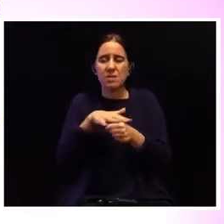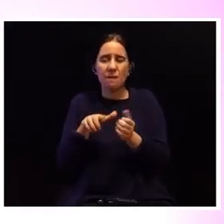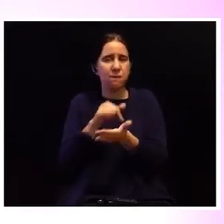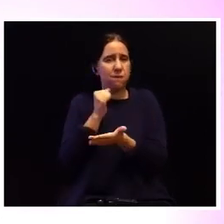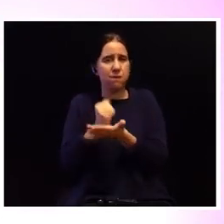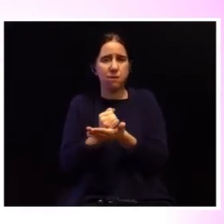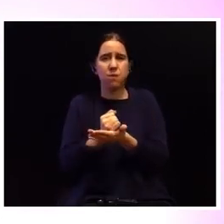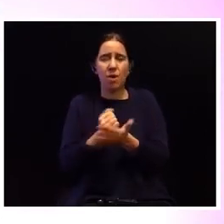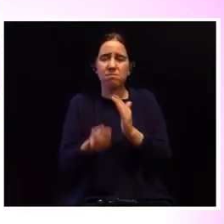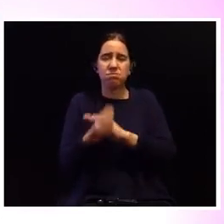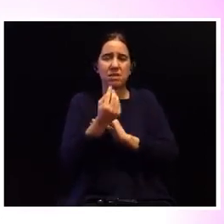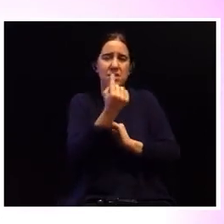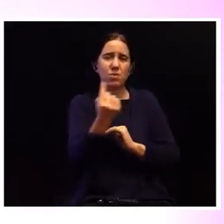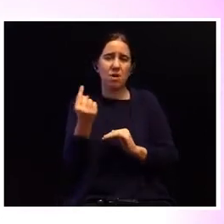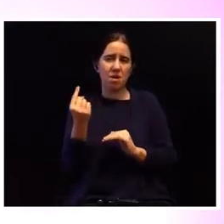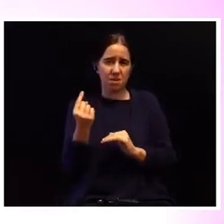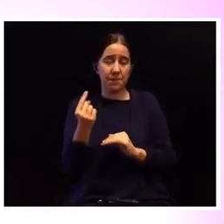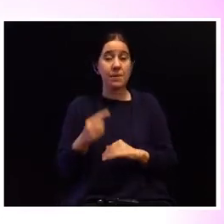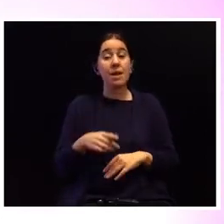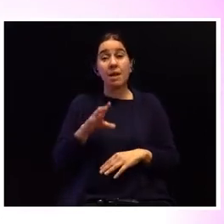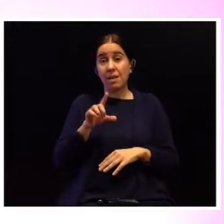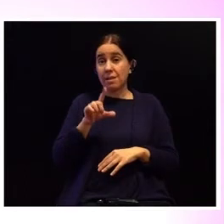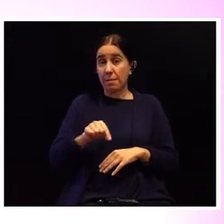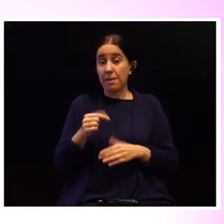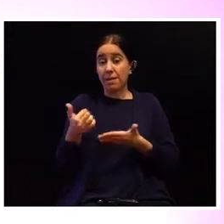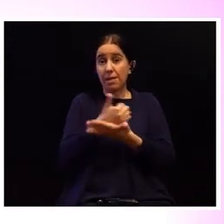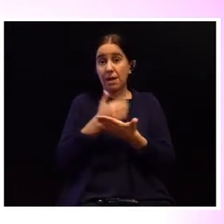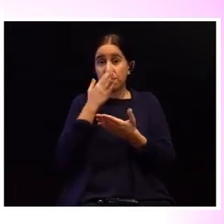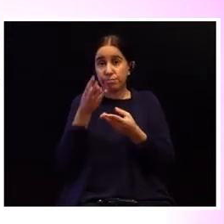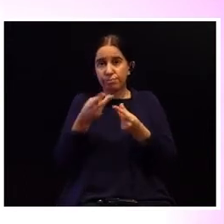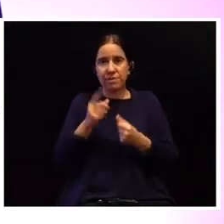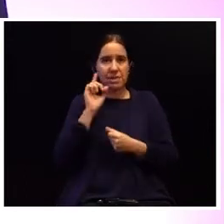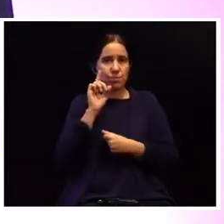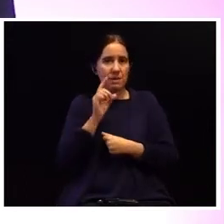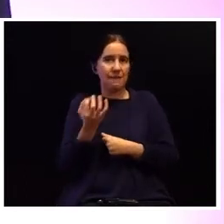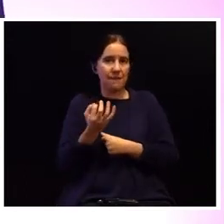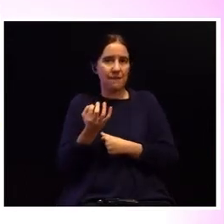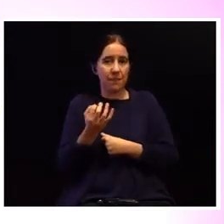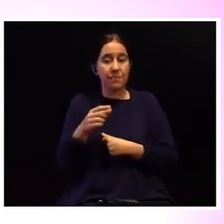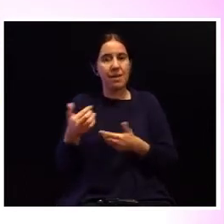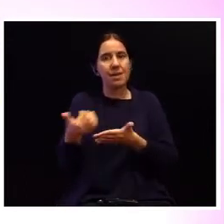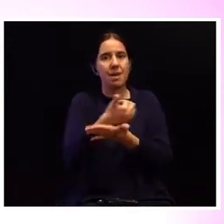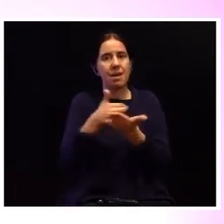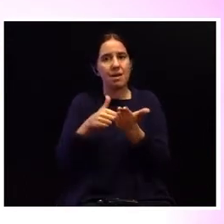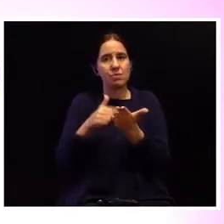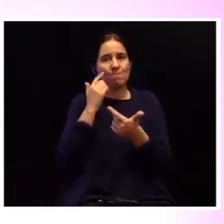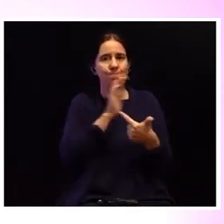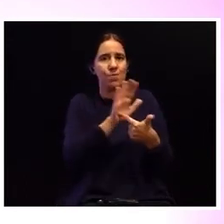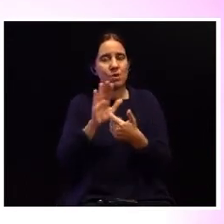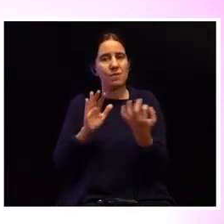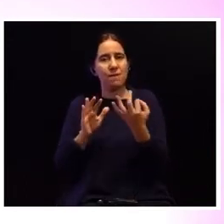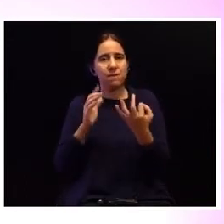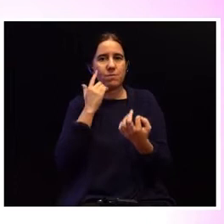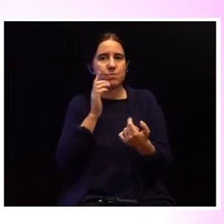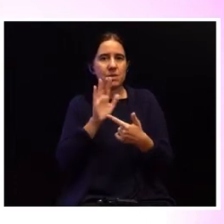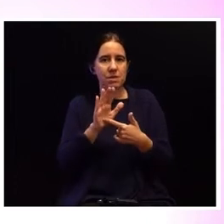singulares. Já também os dados quantitativos são importantes. Estes dados têm-nos mostrado, por